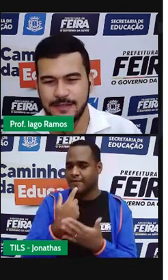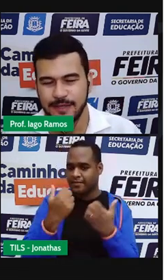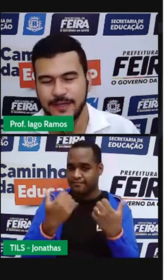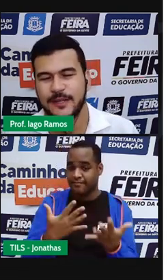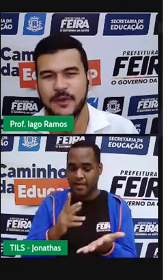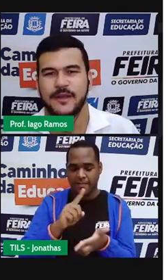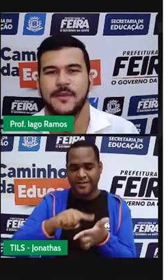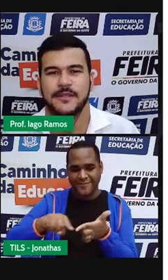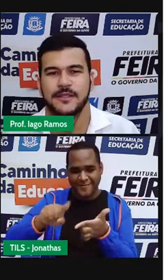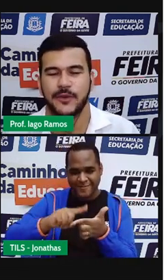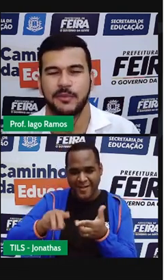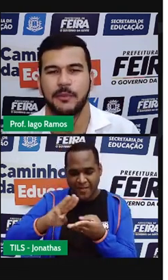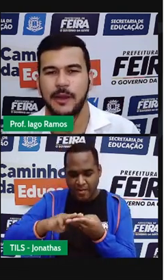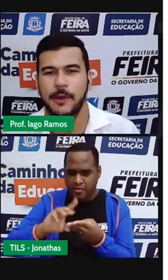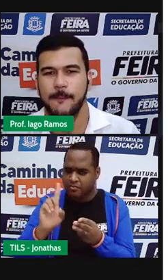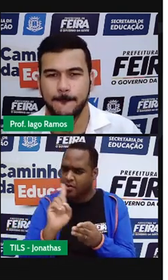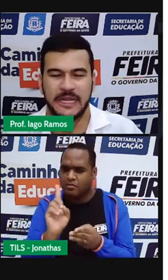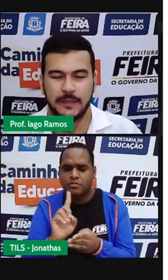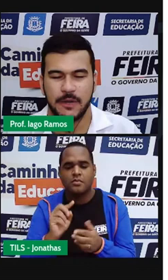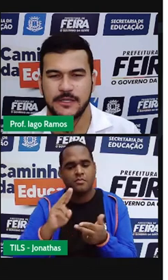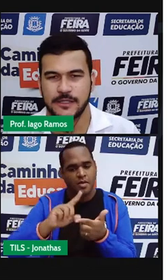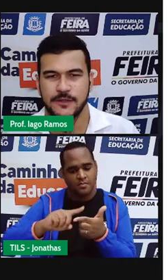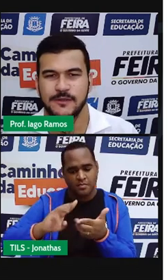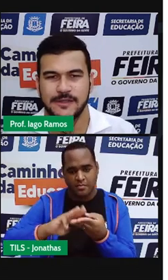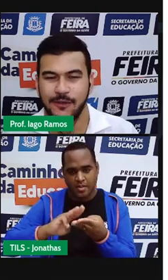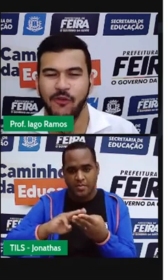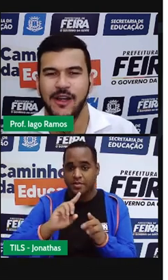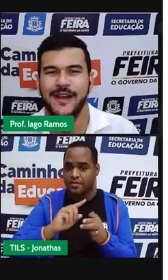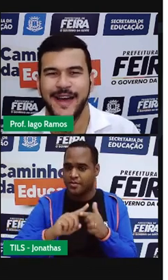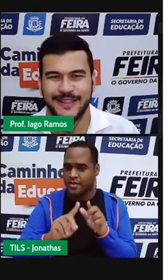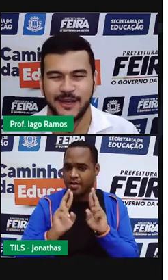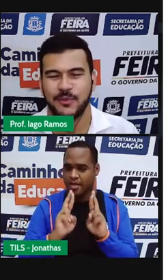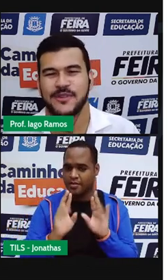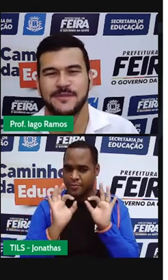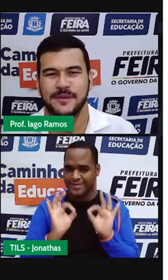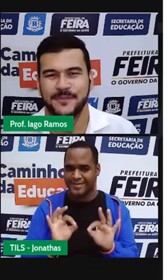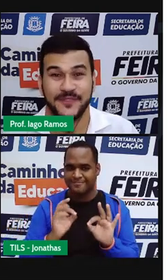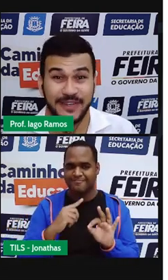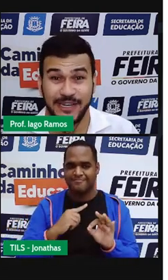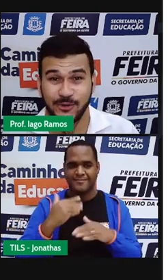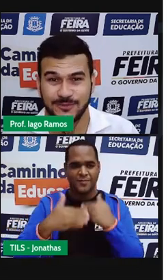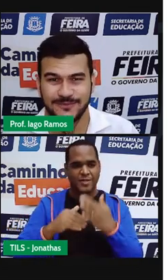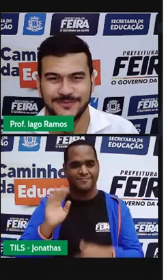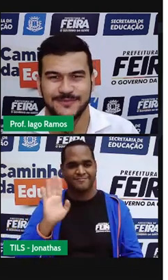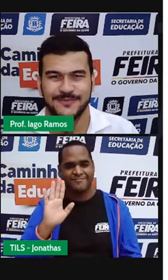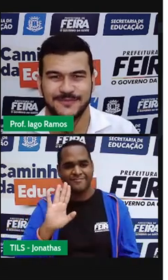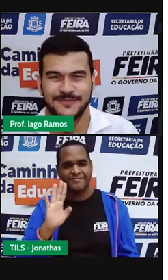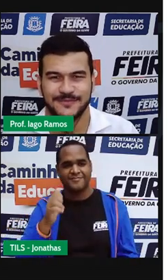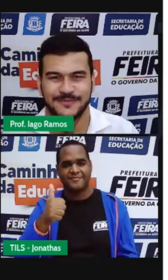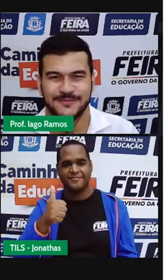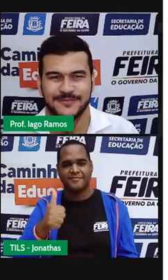esquece que matemática não é problema, matemática é solução. Até a próxima. Valeu!